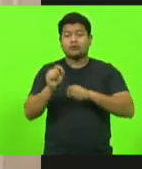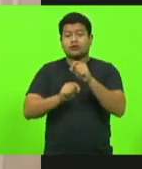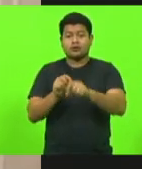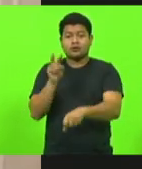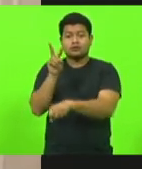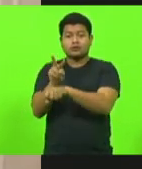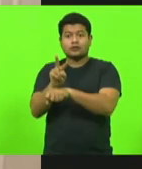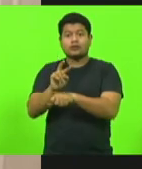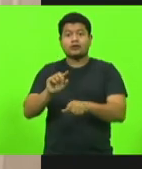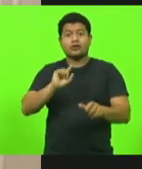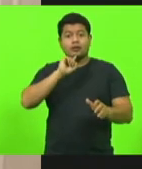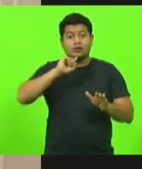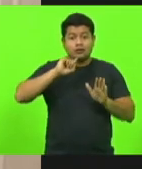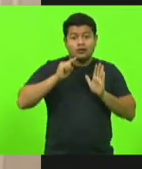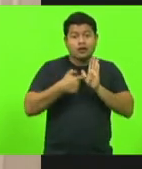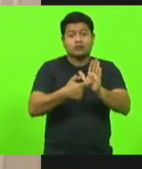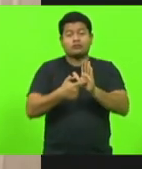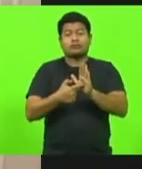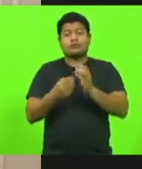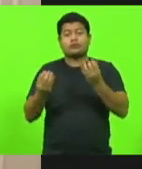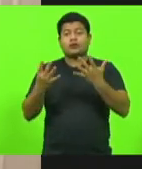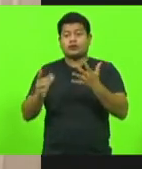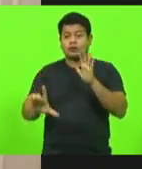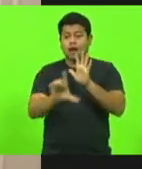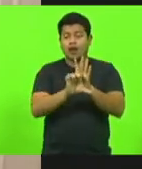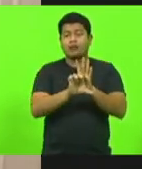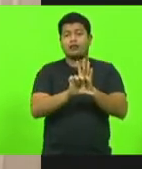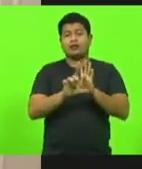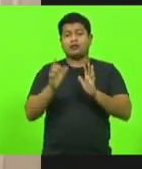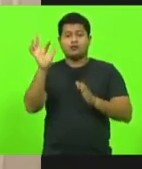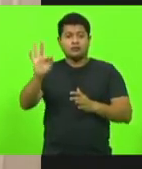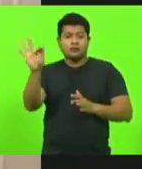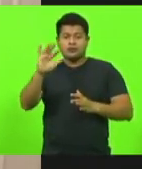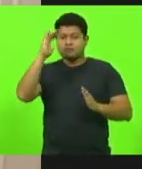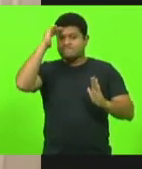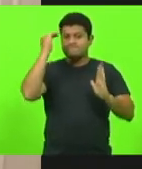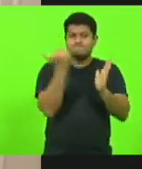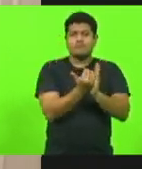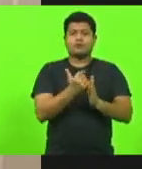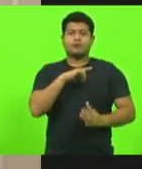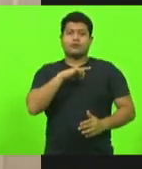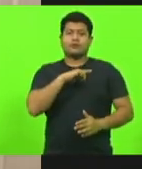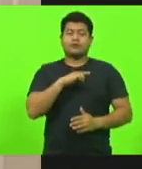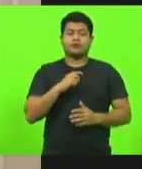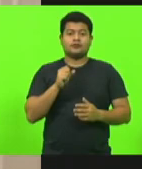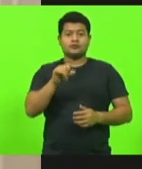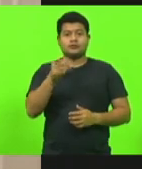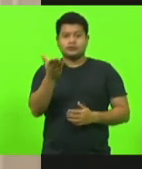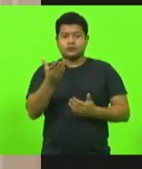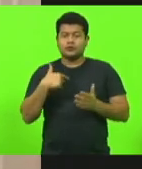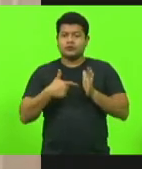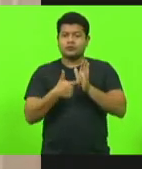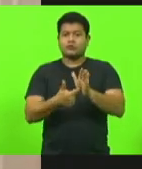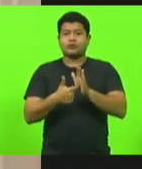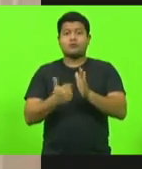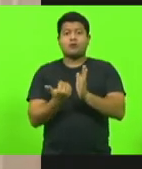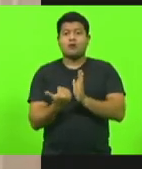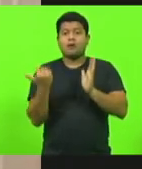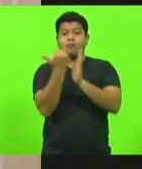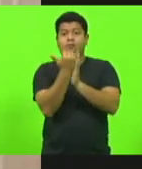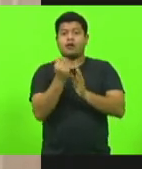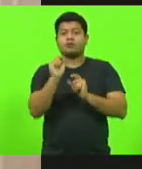denúncia, para que a lei federal também se cumpra. E se vossa excelência apresentar aí, colocando mais multa, com certeza,